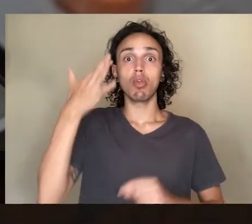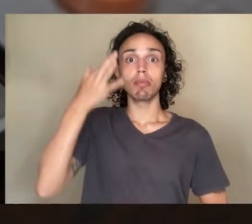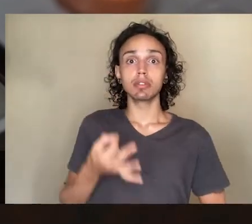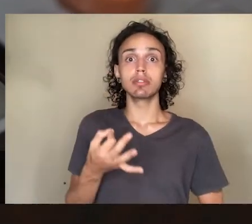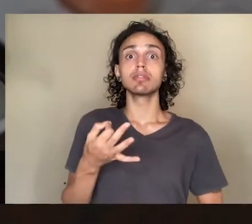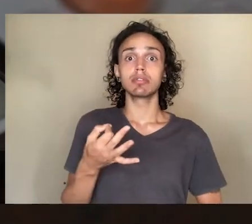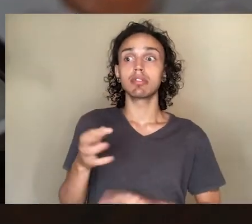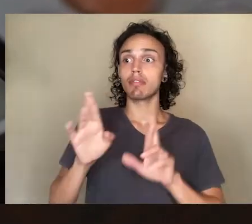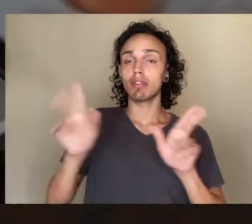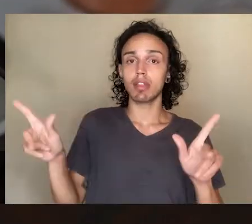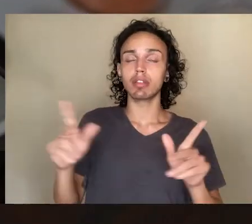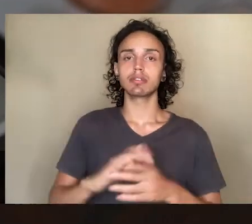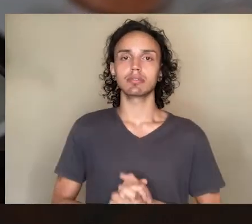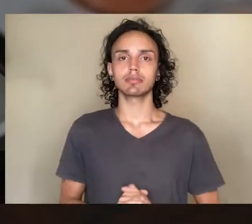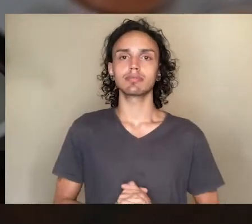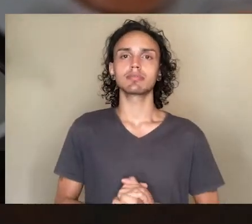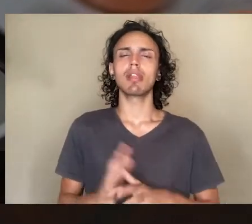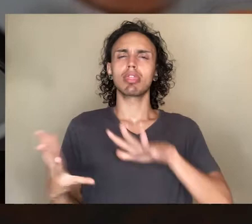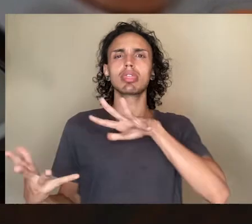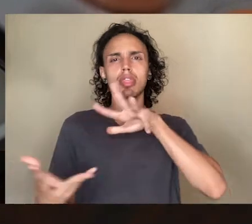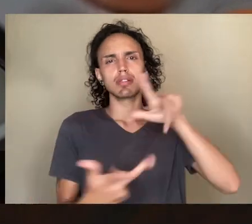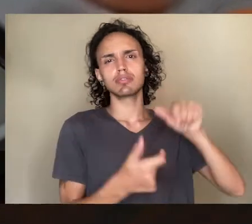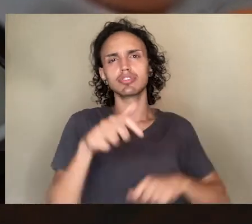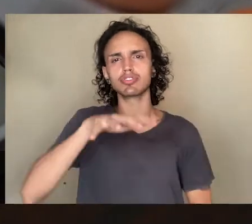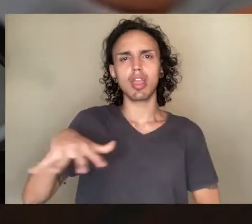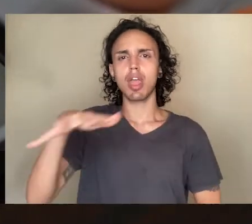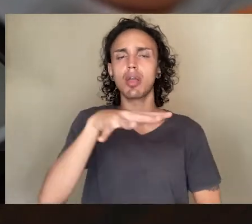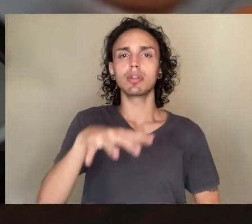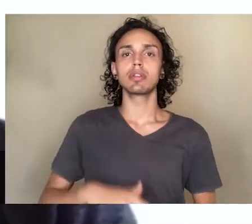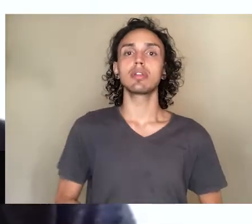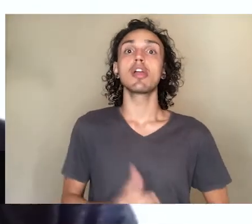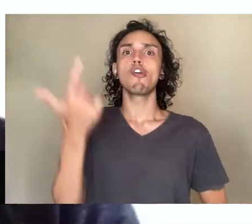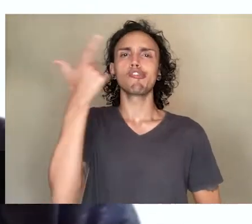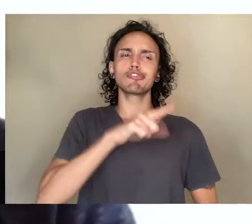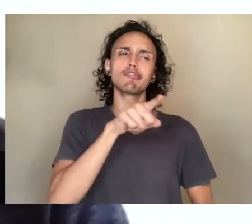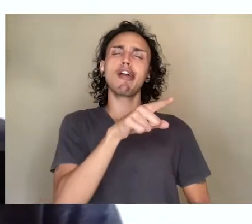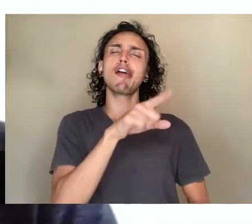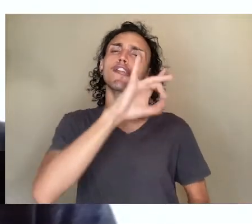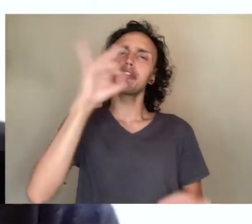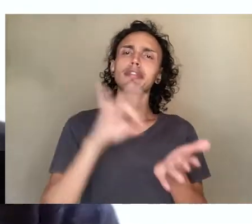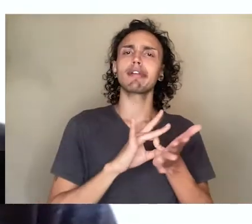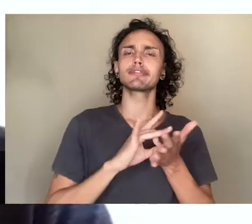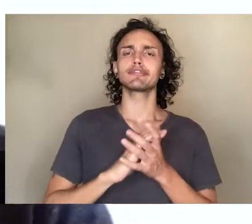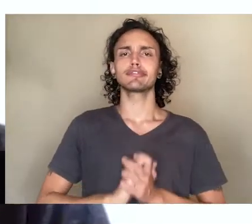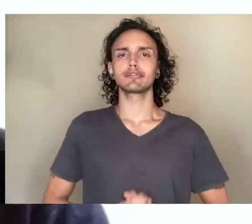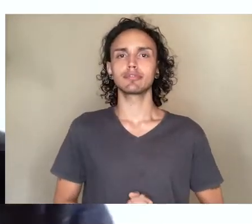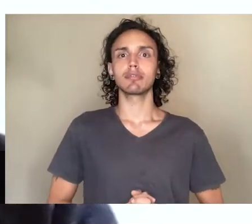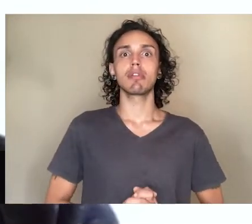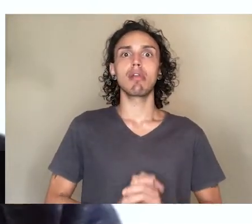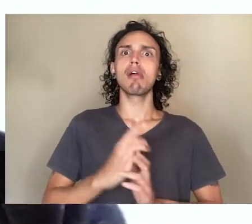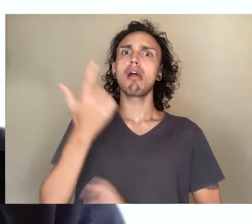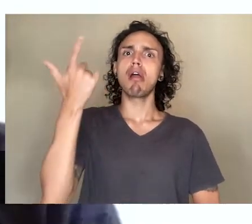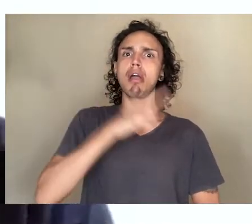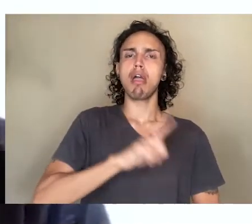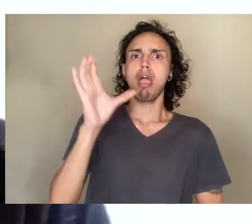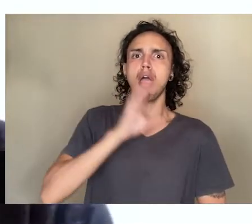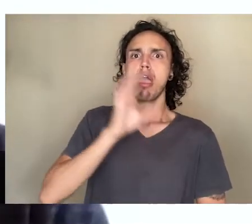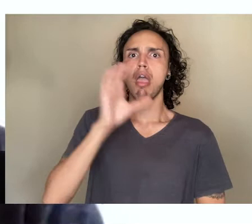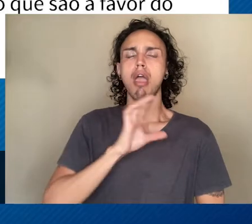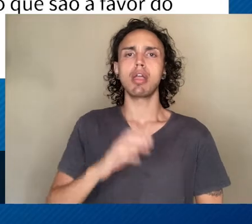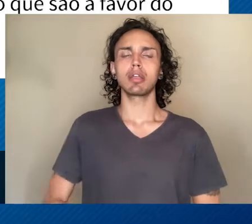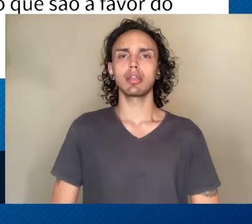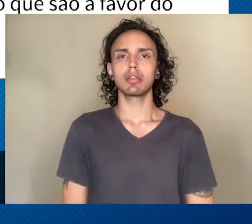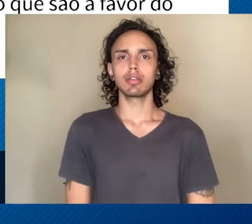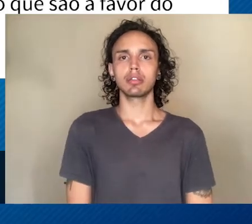reinterpretação justamente desses dados internacionais, em geral, para poder sustentar esse argumento era feito de maneira bem